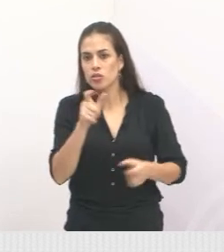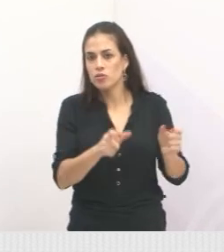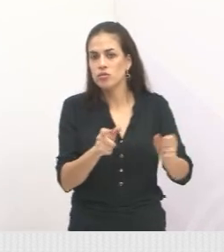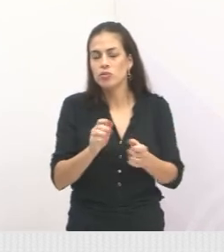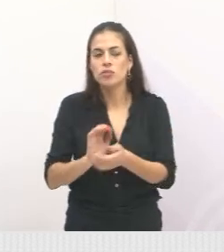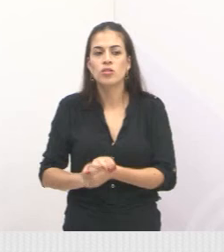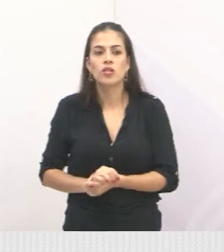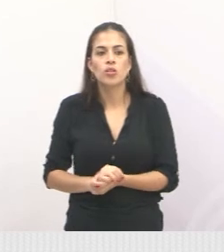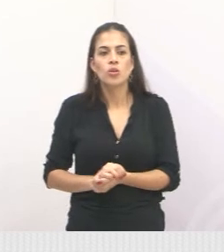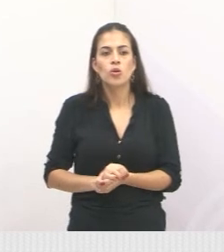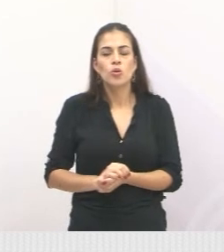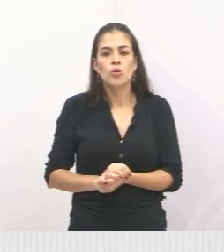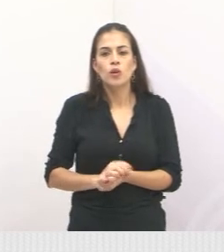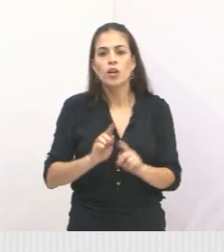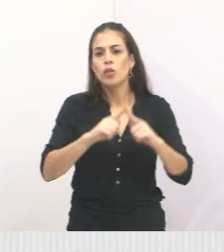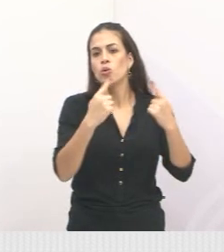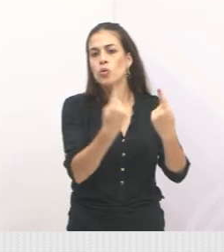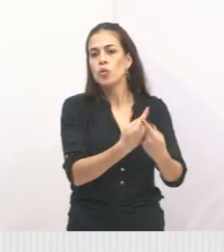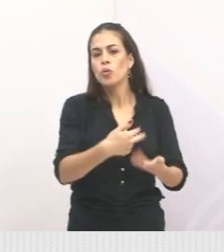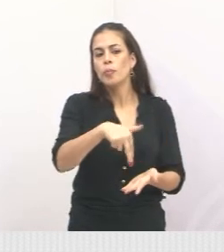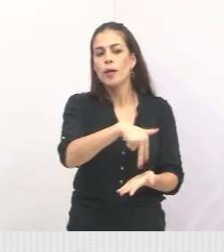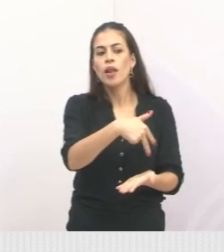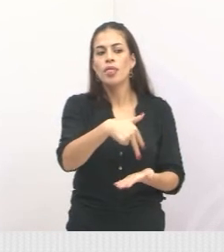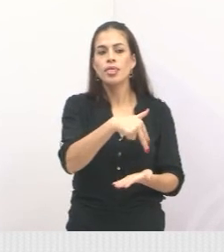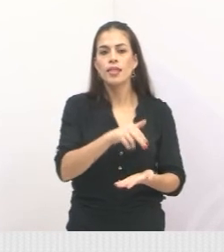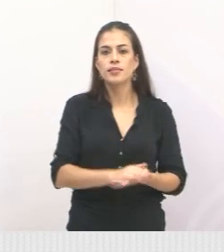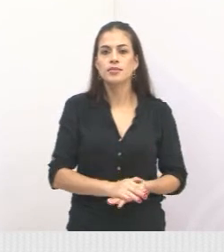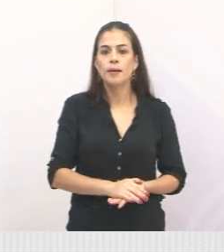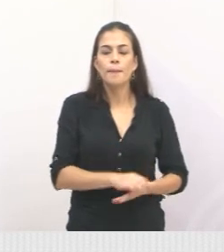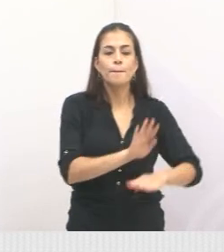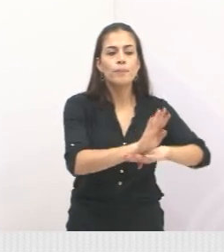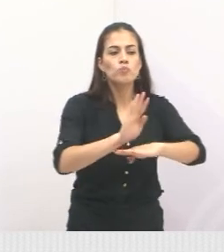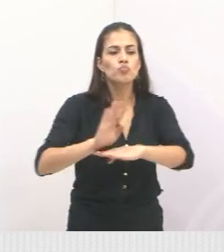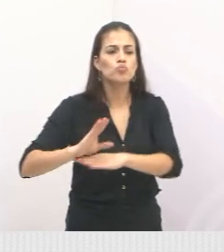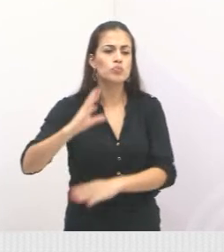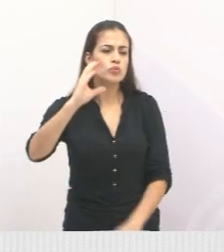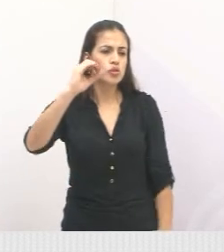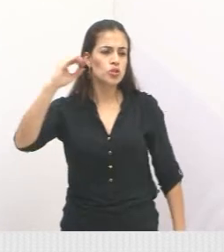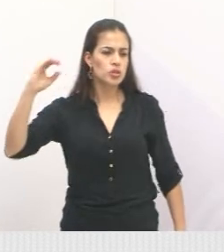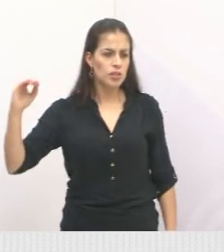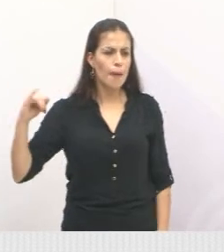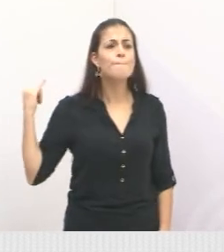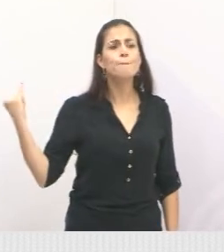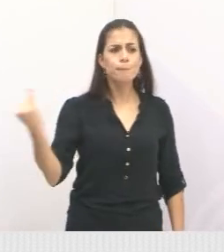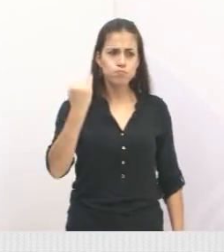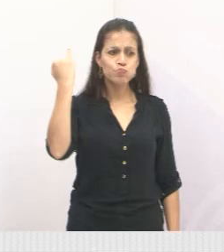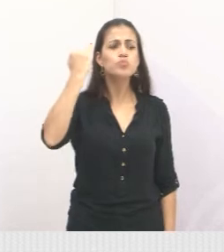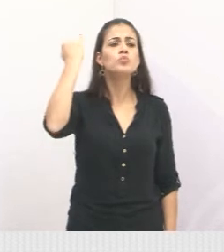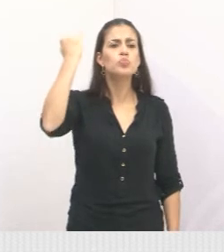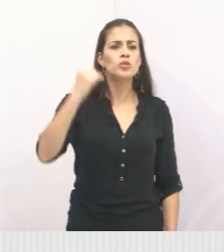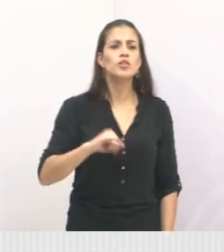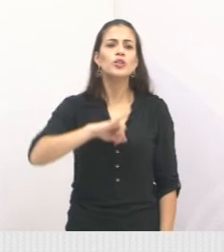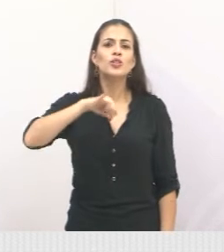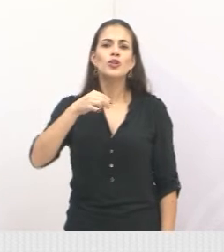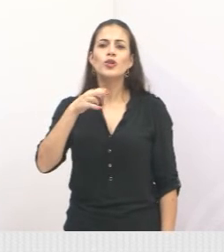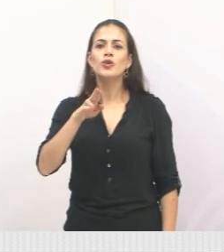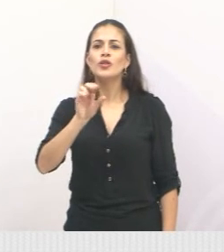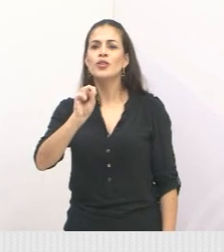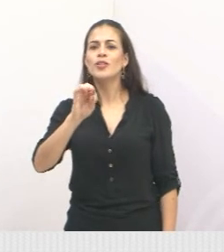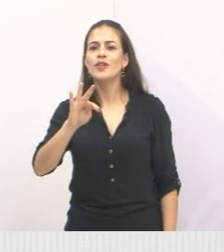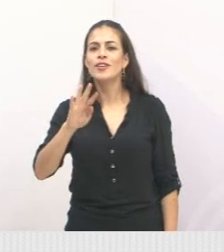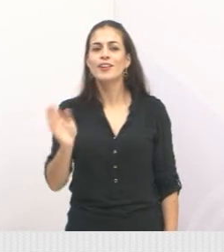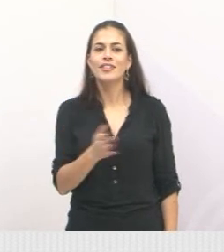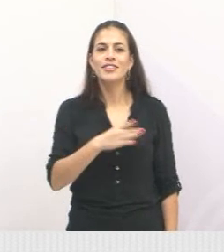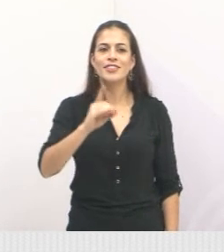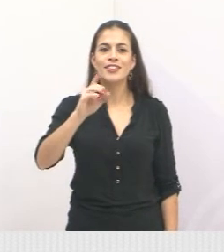de dança da Igreja Universal. Ali, para ajudar esses adolescentes, muito importante, esse Just Dance, que tivemos em